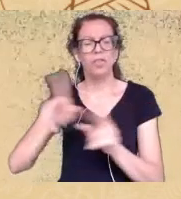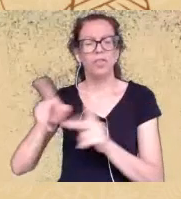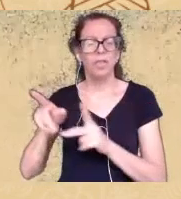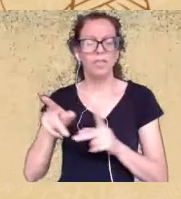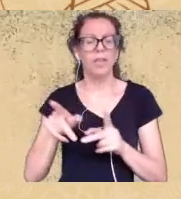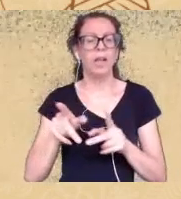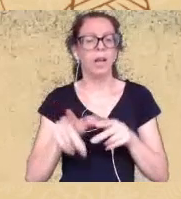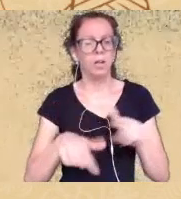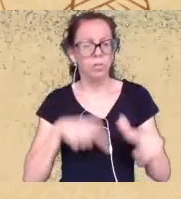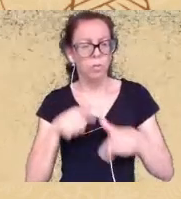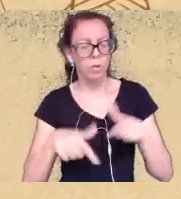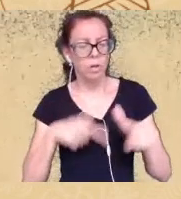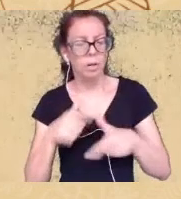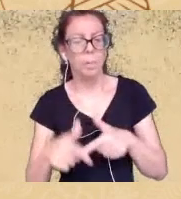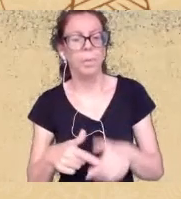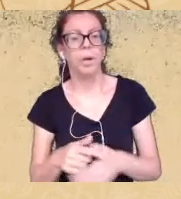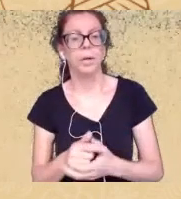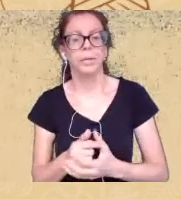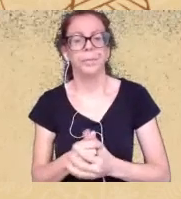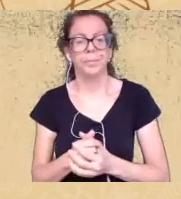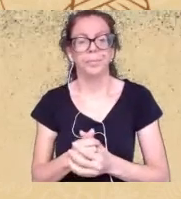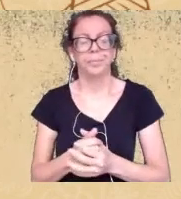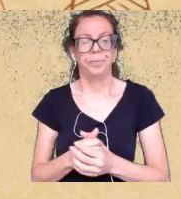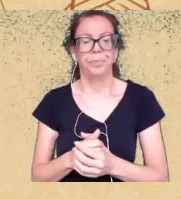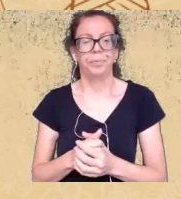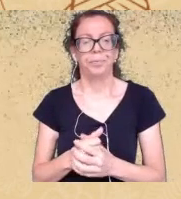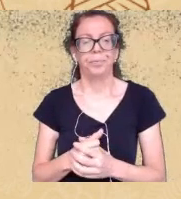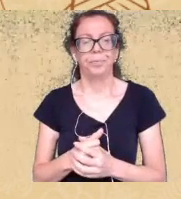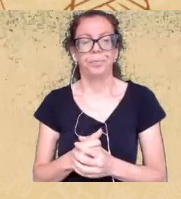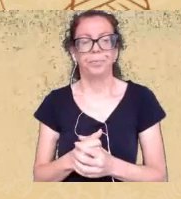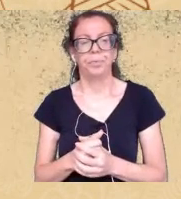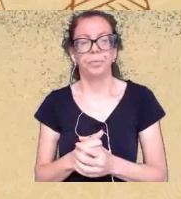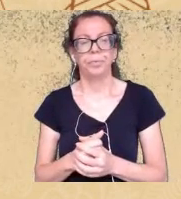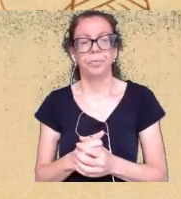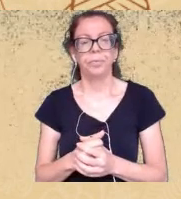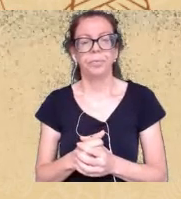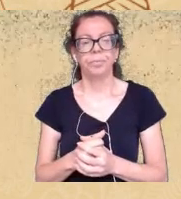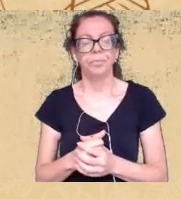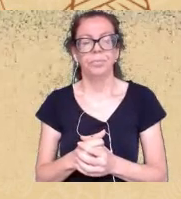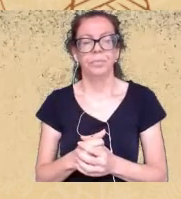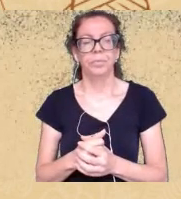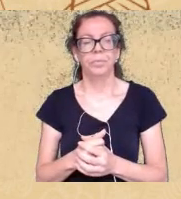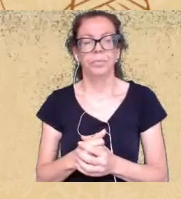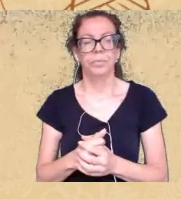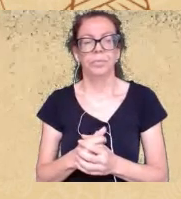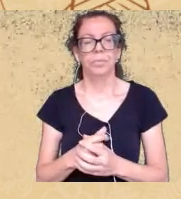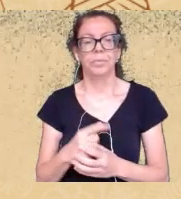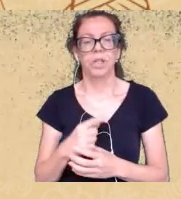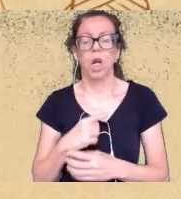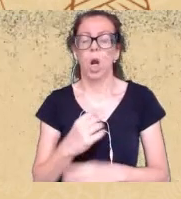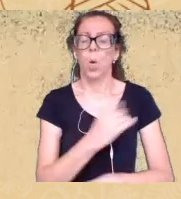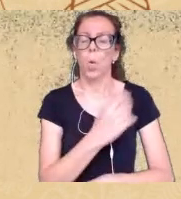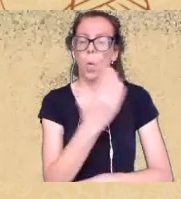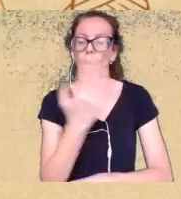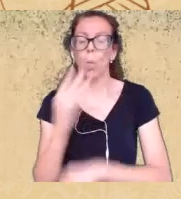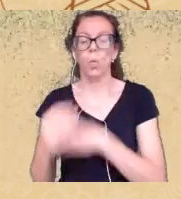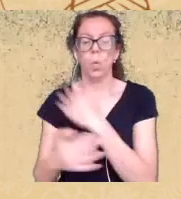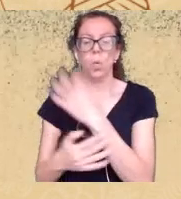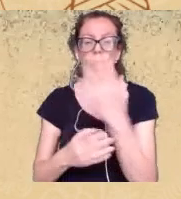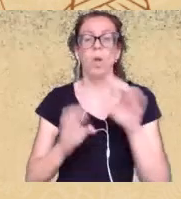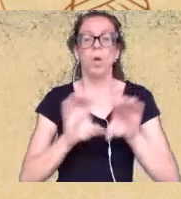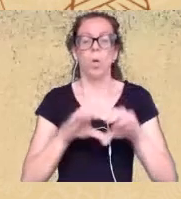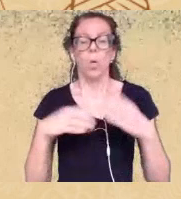gente já tem natureza a gente já tem senioridade a gente já tem comunidade e a gente tem